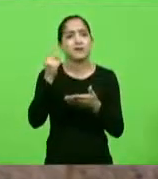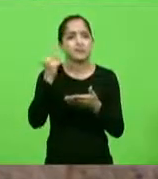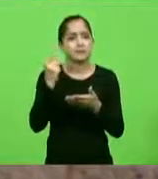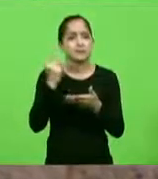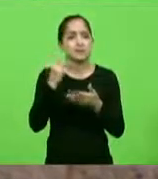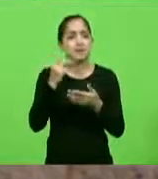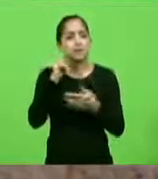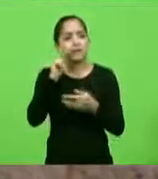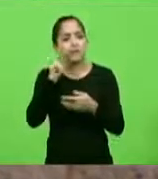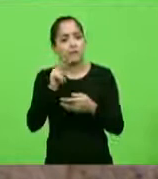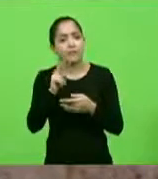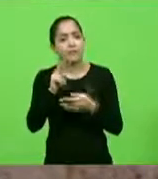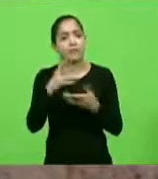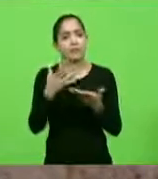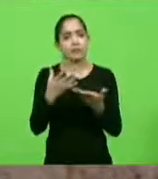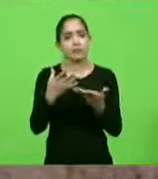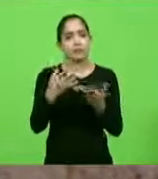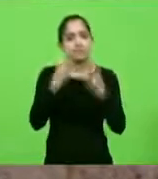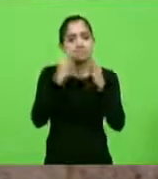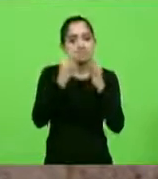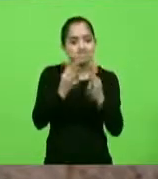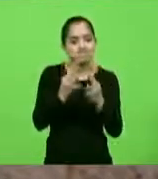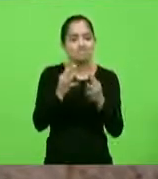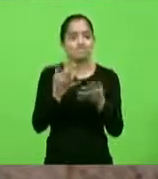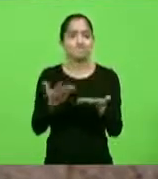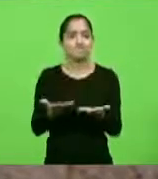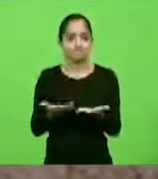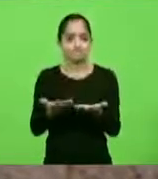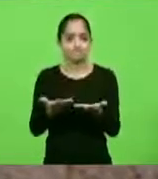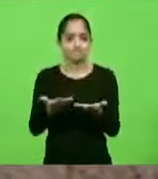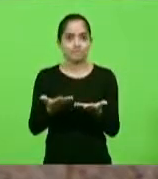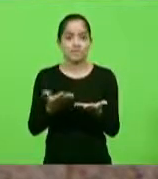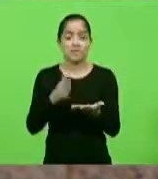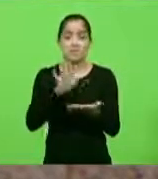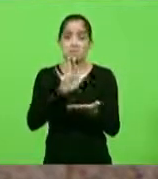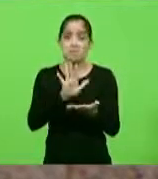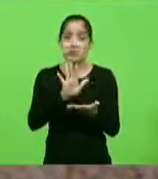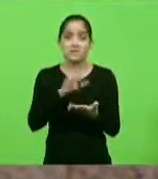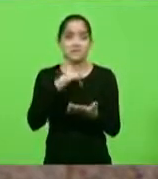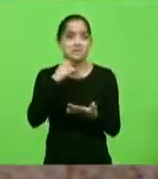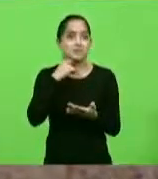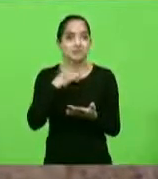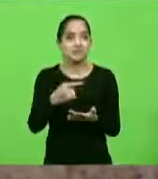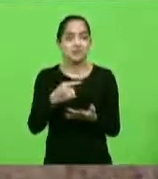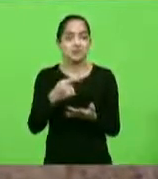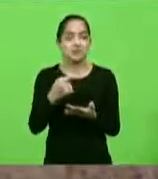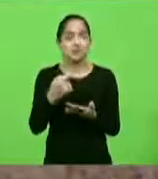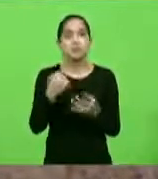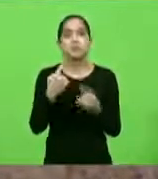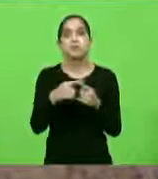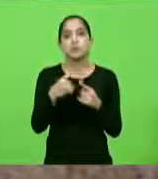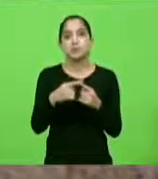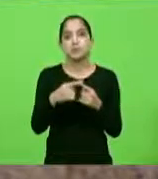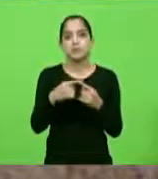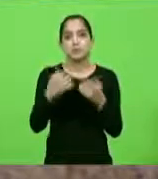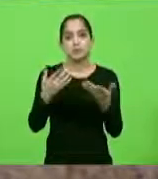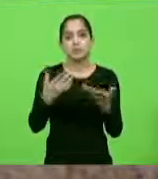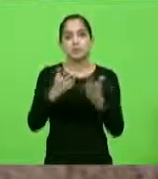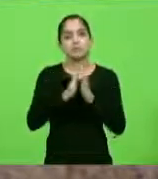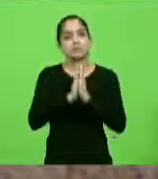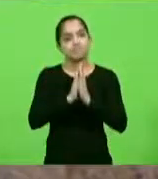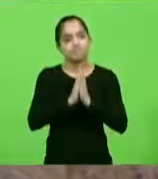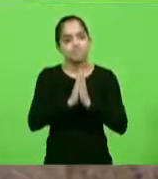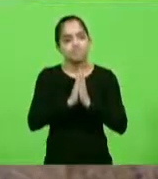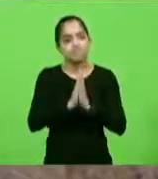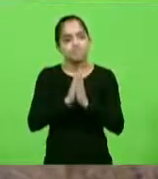serem ouvidos, é o que eles buscam, eles querem ser ouvidos, entretanto, não estão conseguindo. E eu faço aqui novamente um apelo